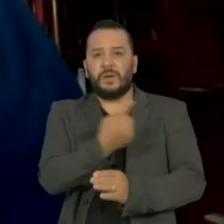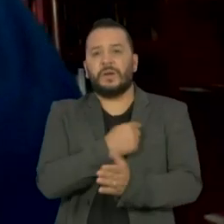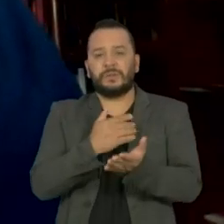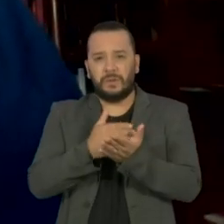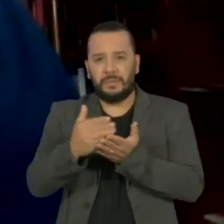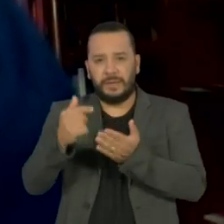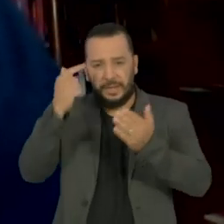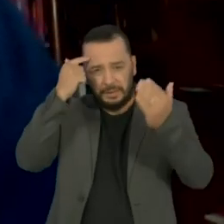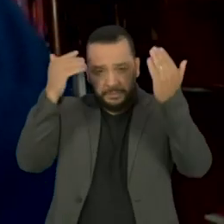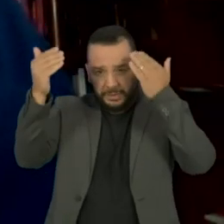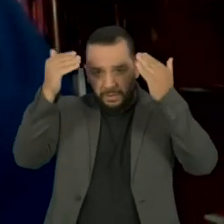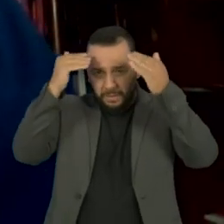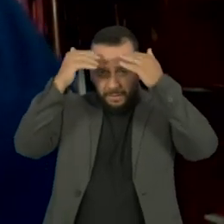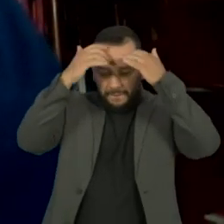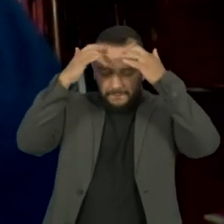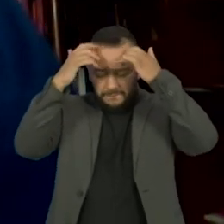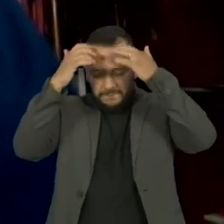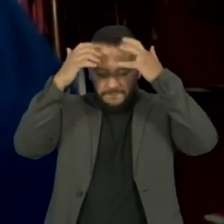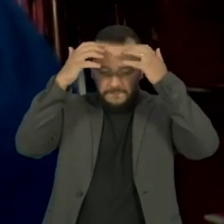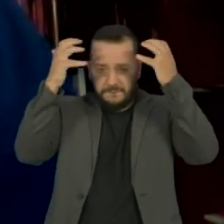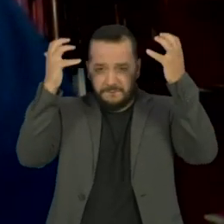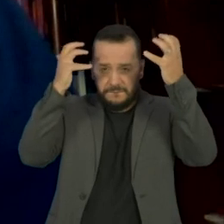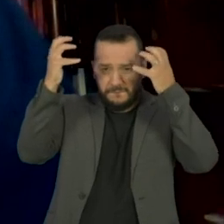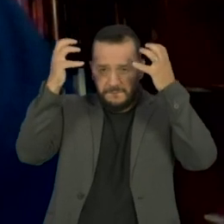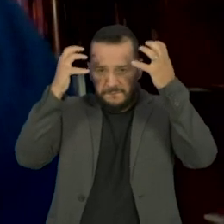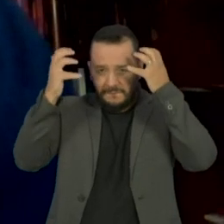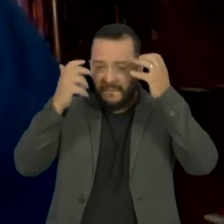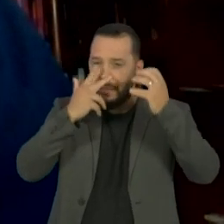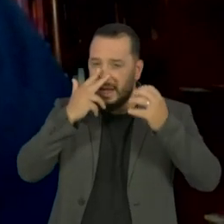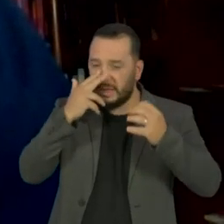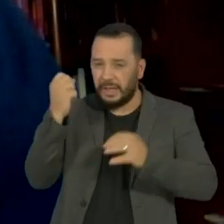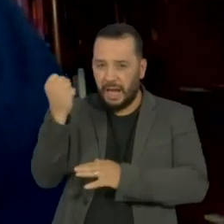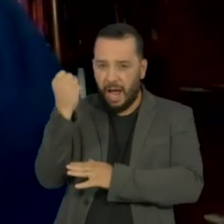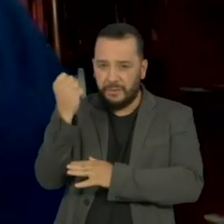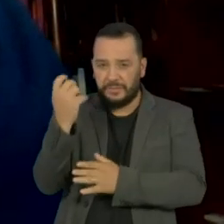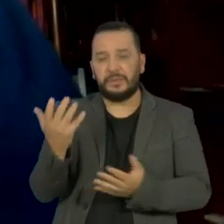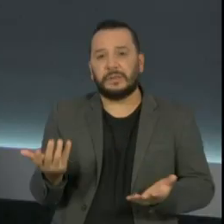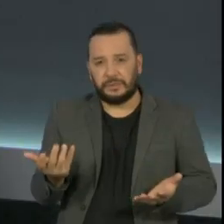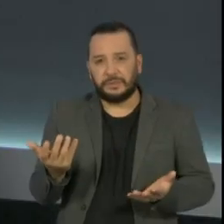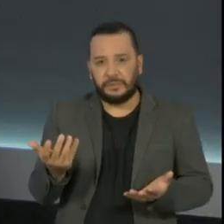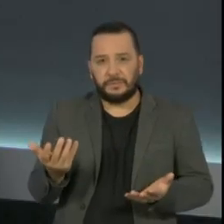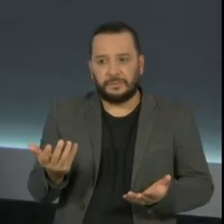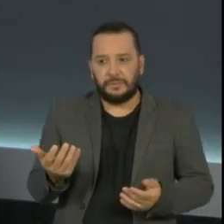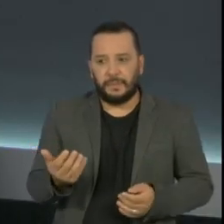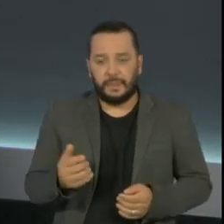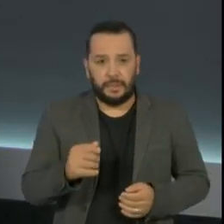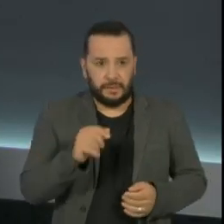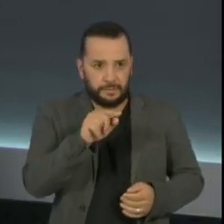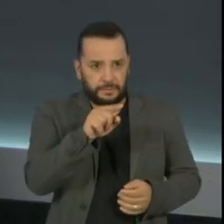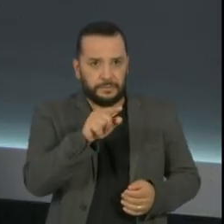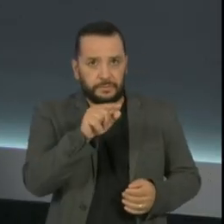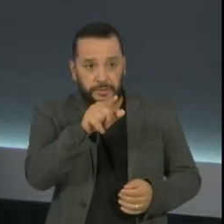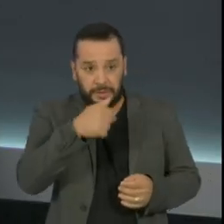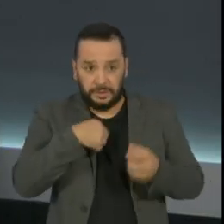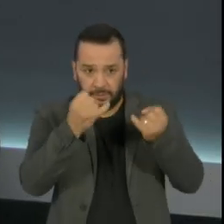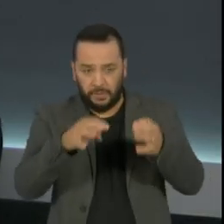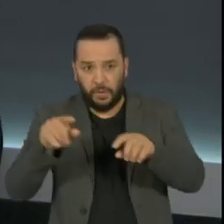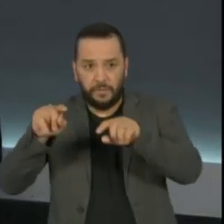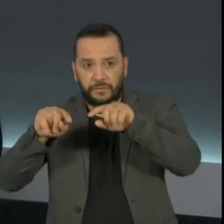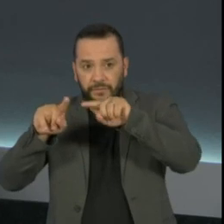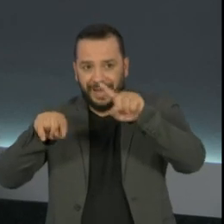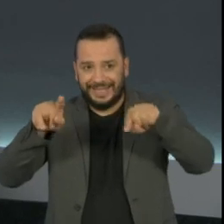caracterizar estados um pouco mais graves em termos de saúde mental. Apesar dessa variação que você aponta